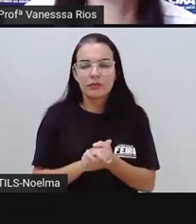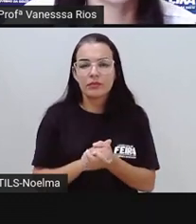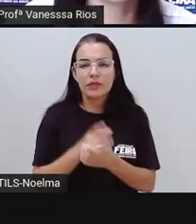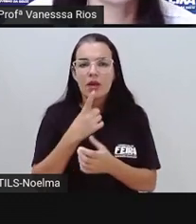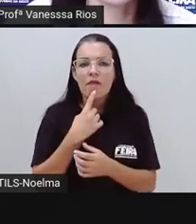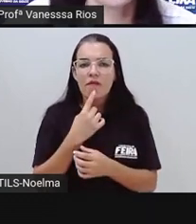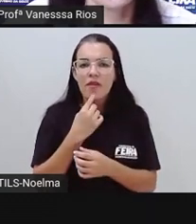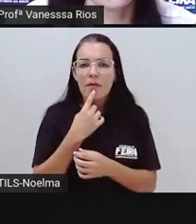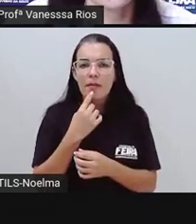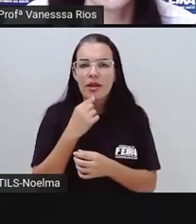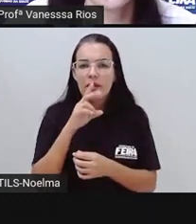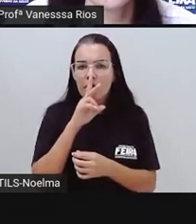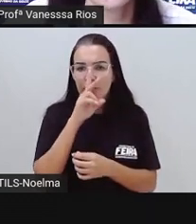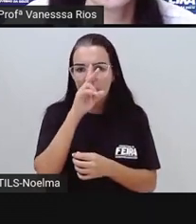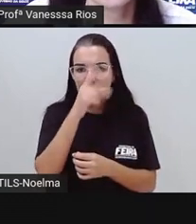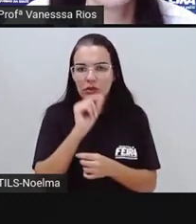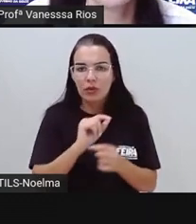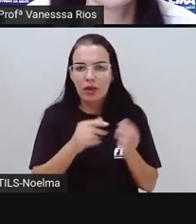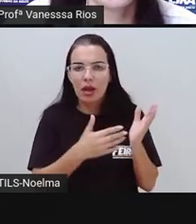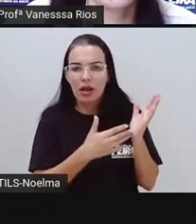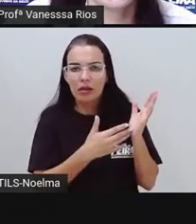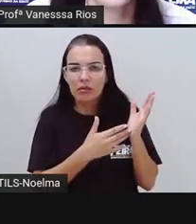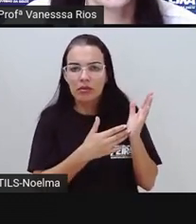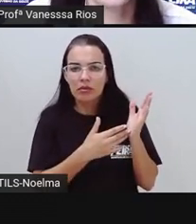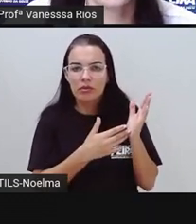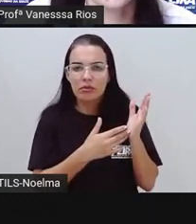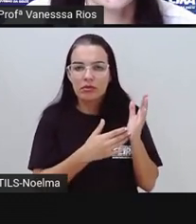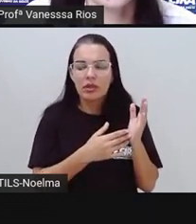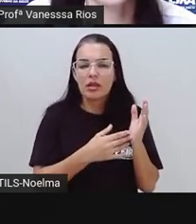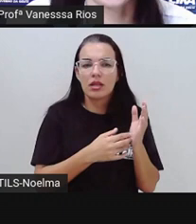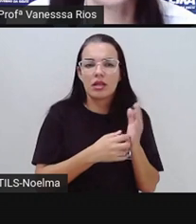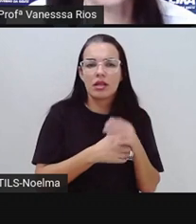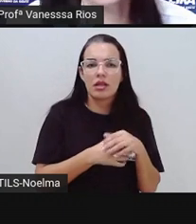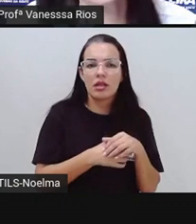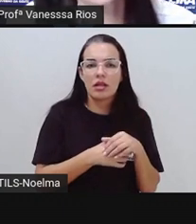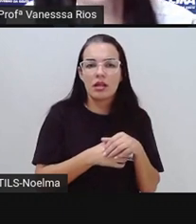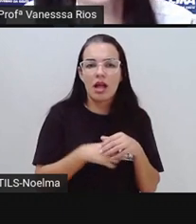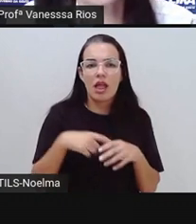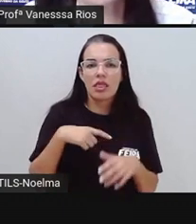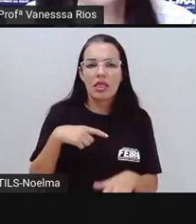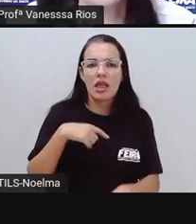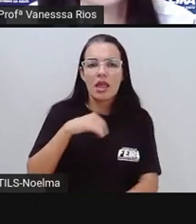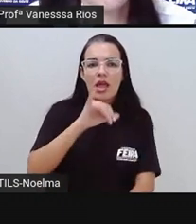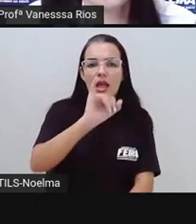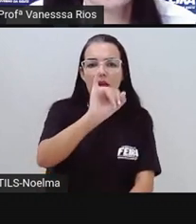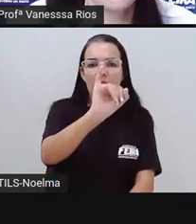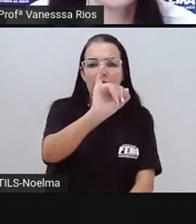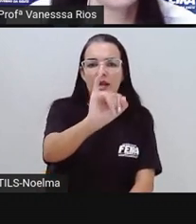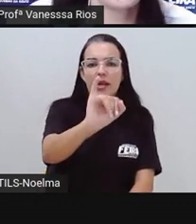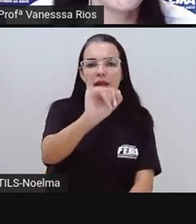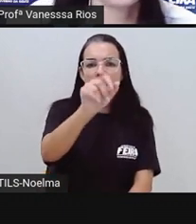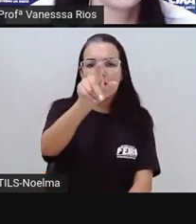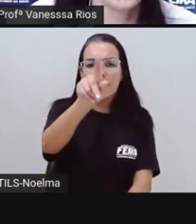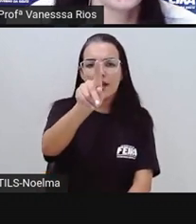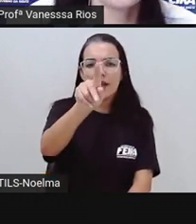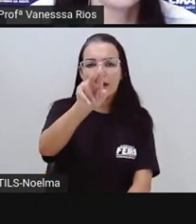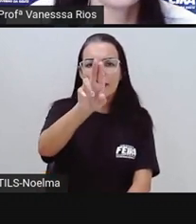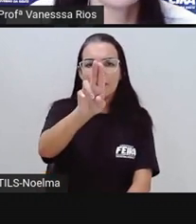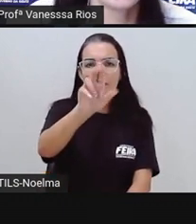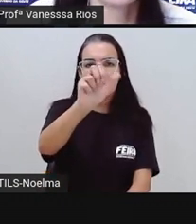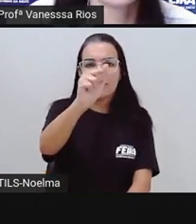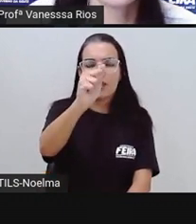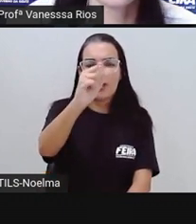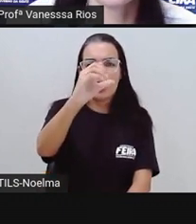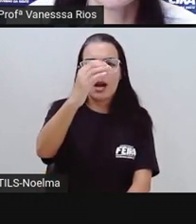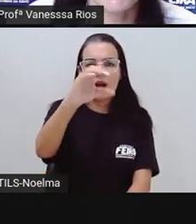vermelho mais escuro, pela legenda, a gente já observa que é o espaço territorial do distrito de